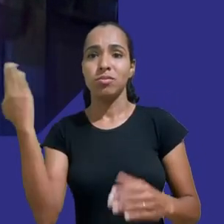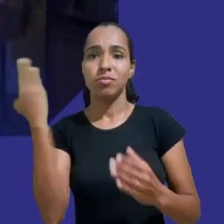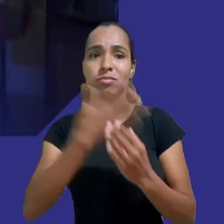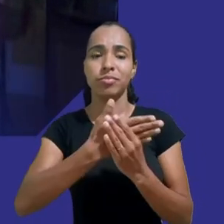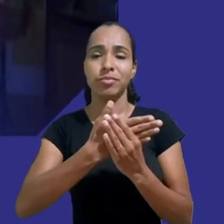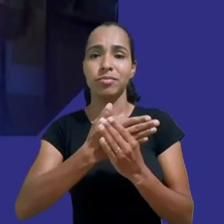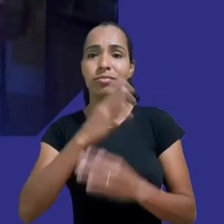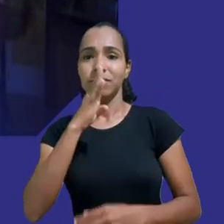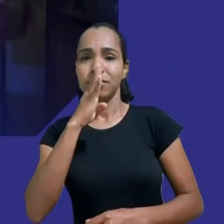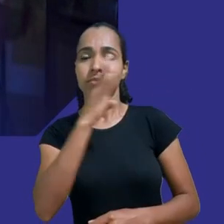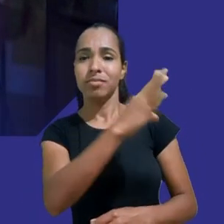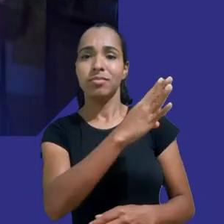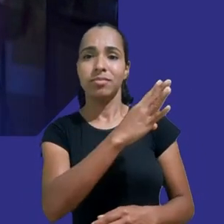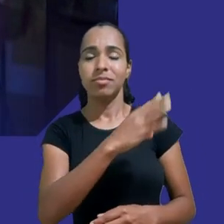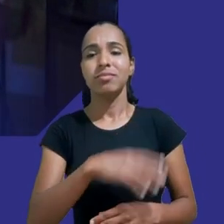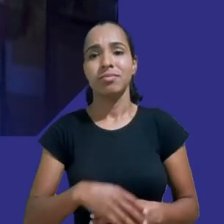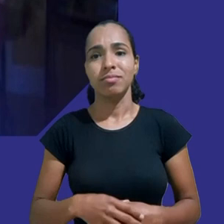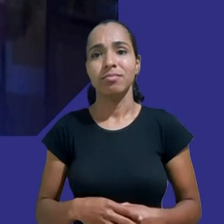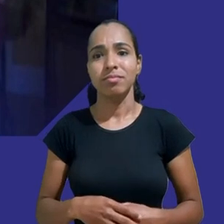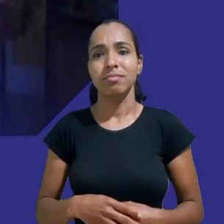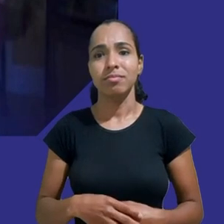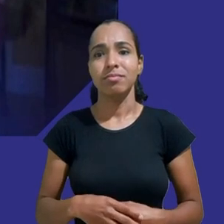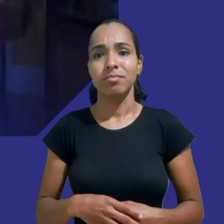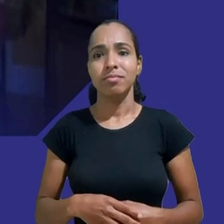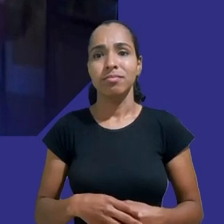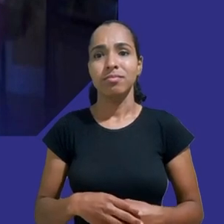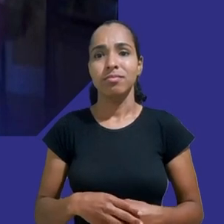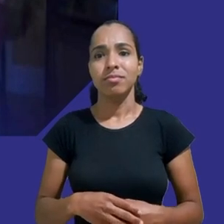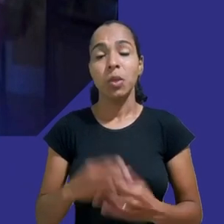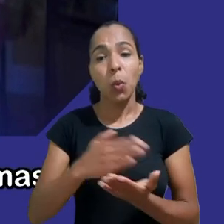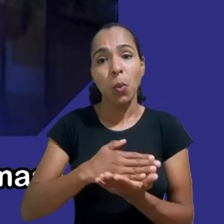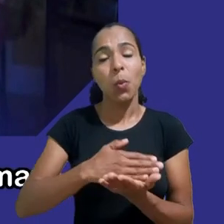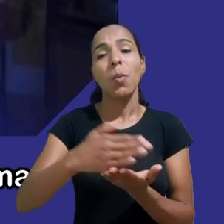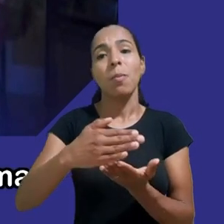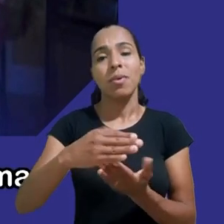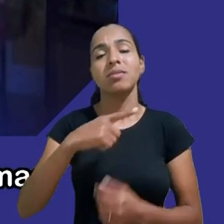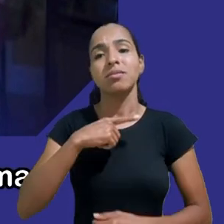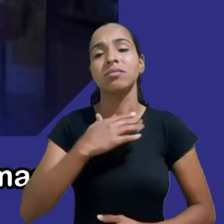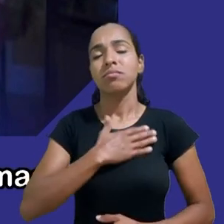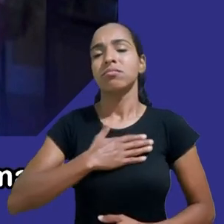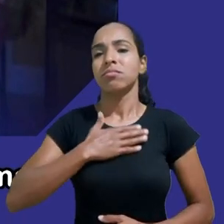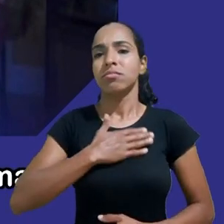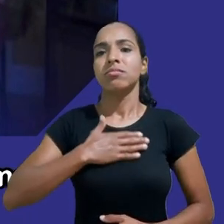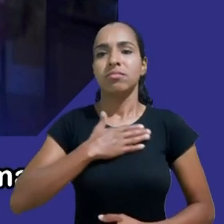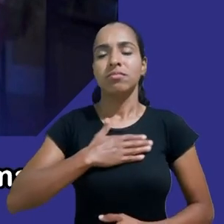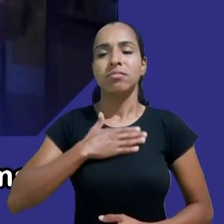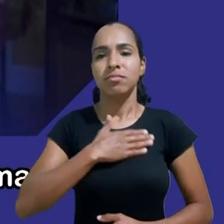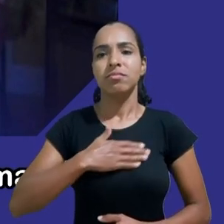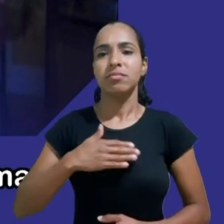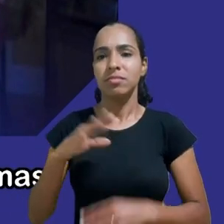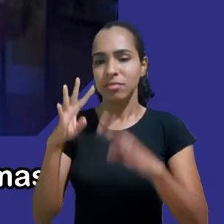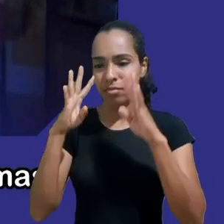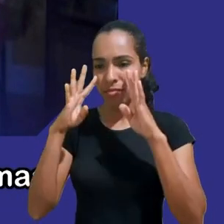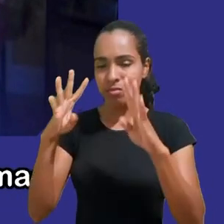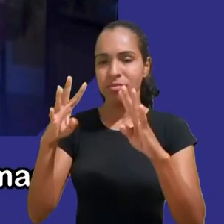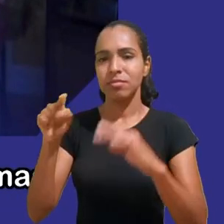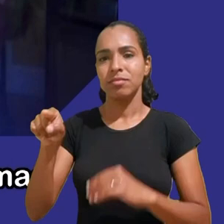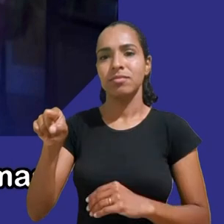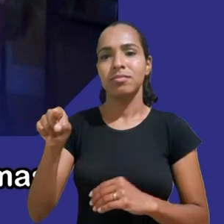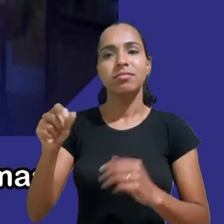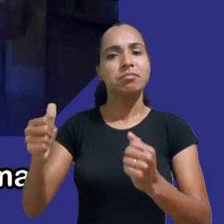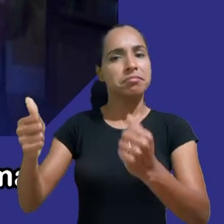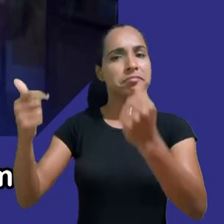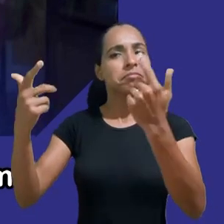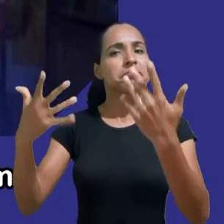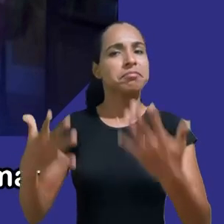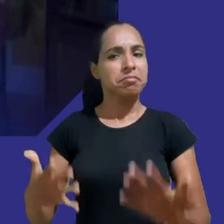para a abertura do seu processo Fico estarrecido quando ouço você falar da maneira aberta e descarada com que muitas das